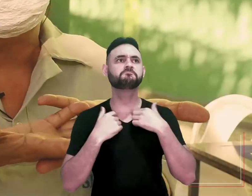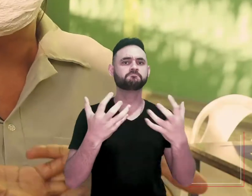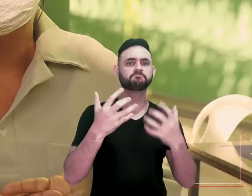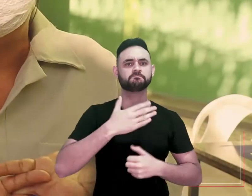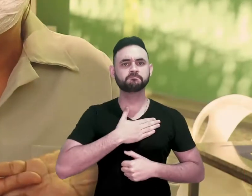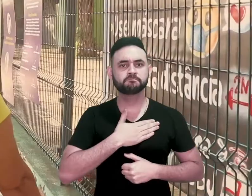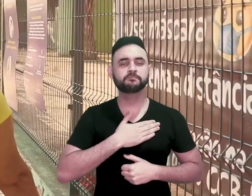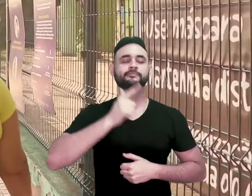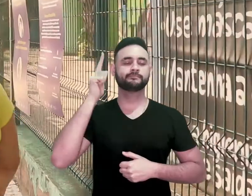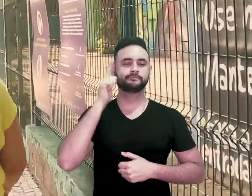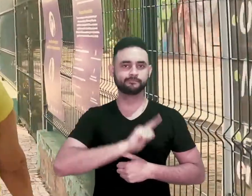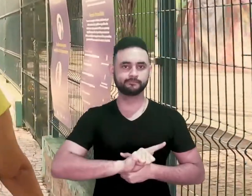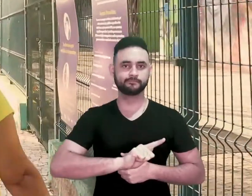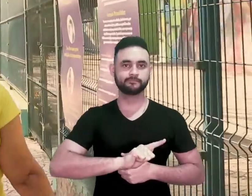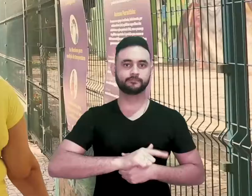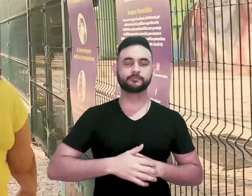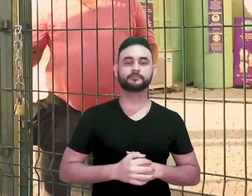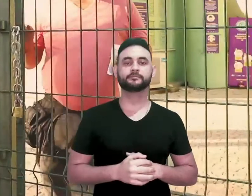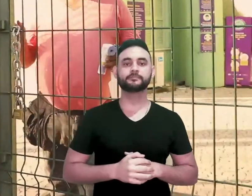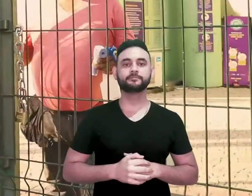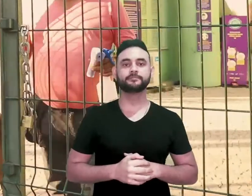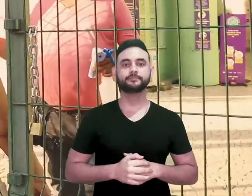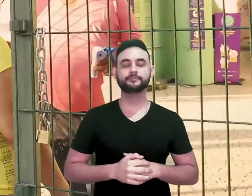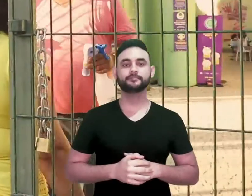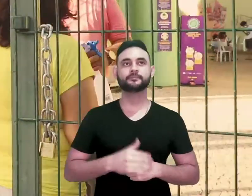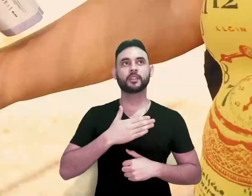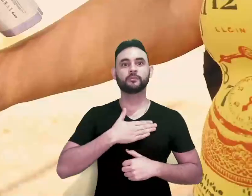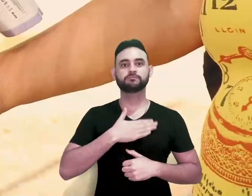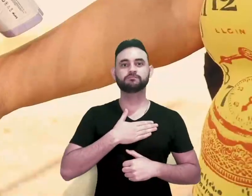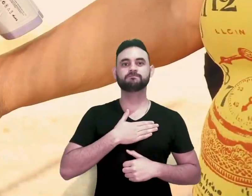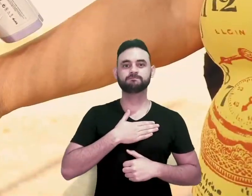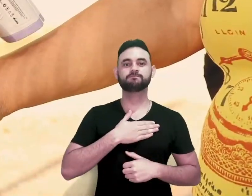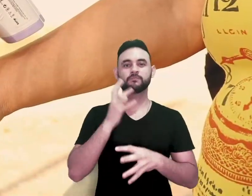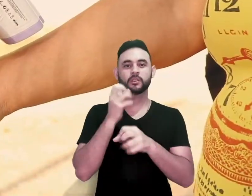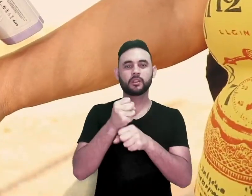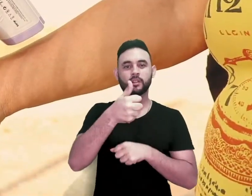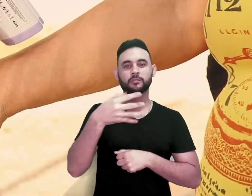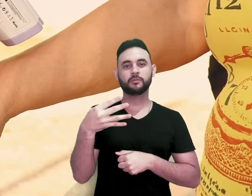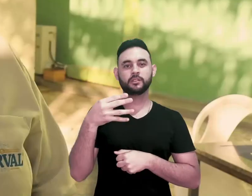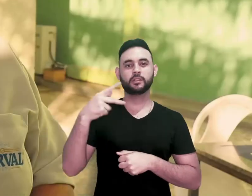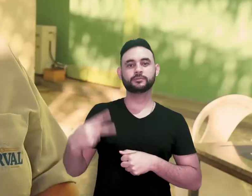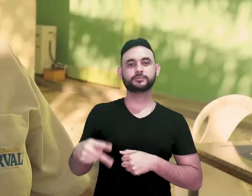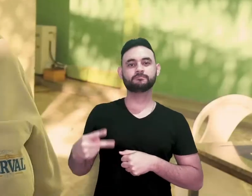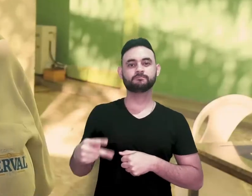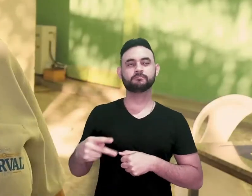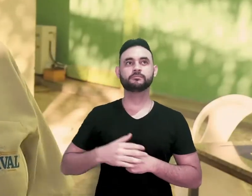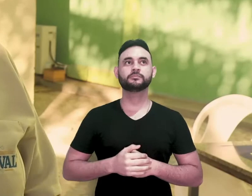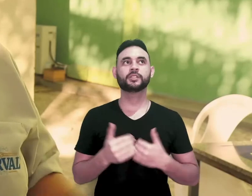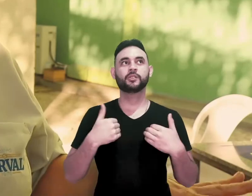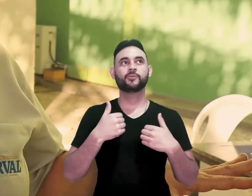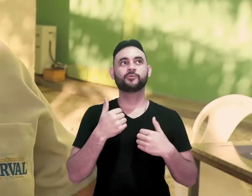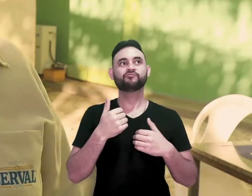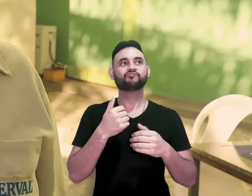gosta, você tem. Eu estou com... Eu fiz 14 anos aqui, 14 anos, e eu não sei, eu